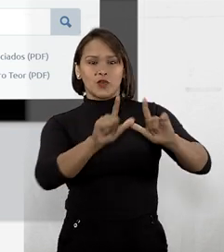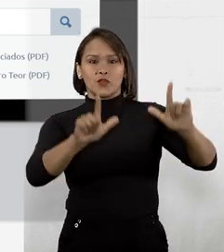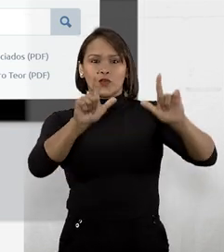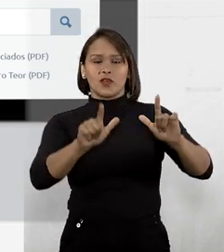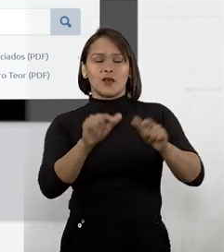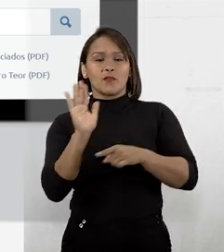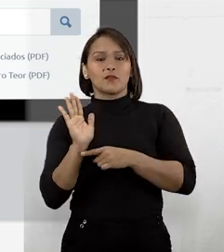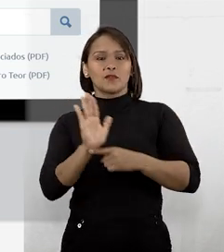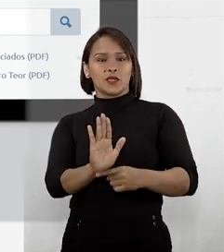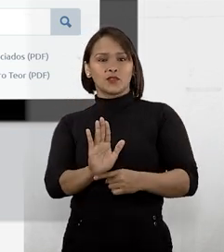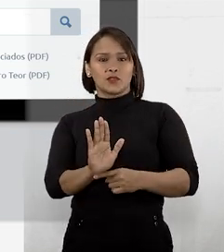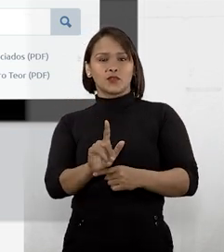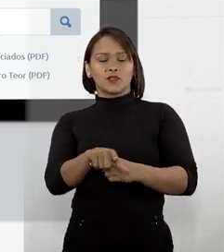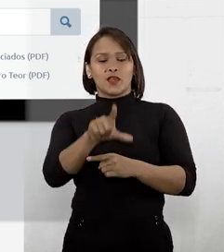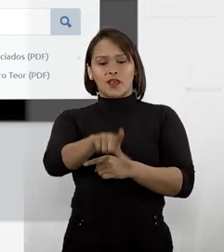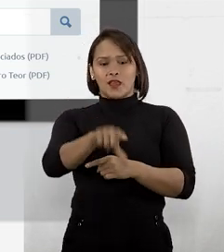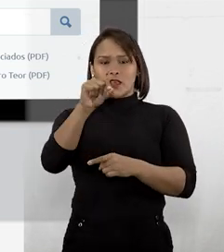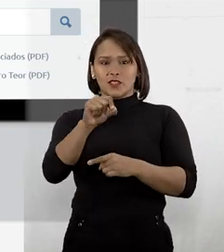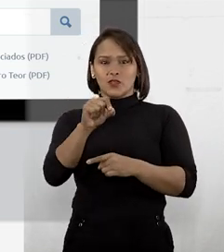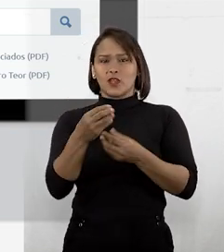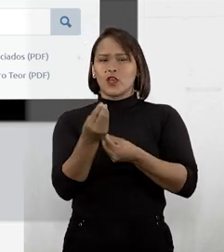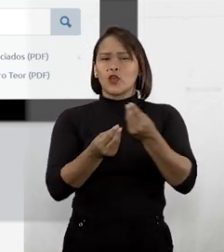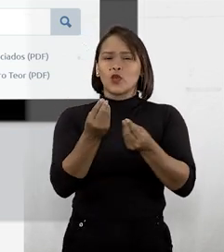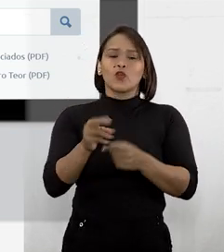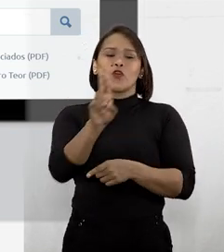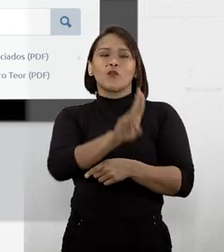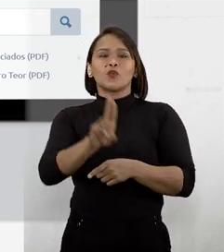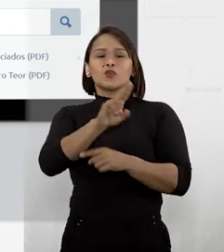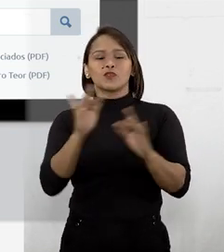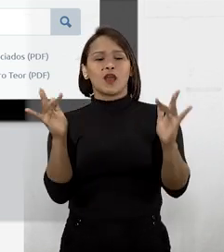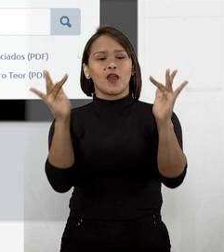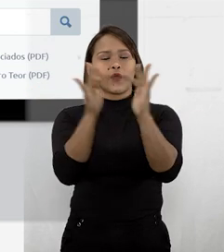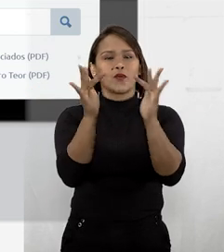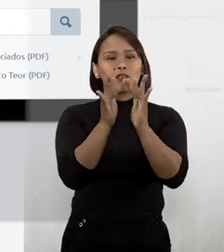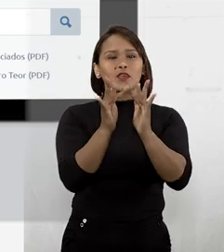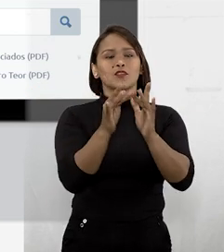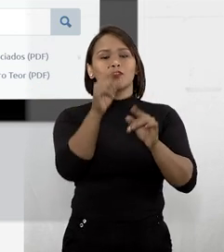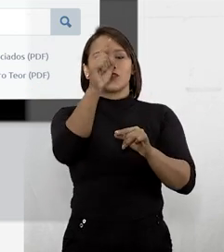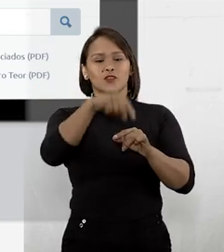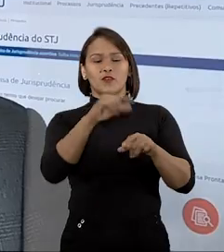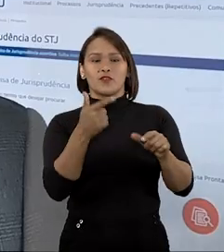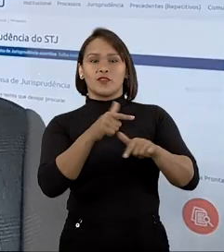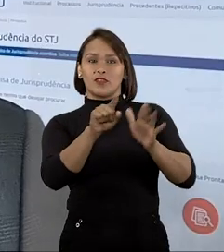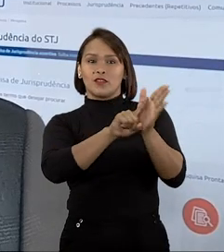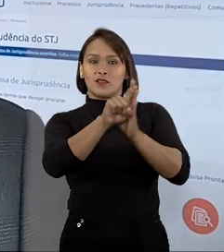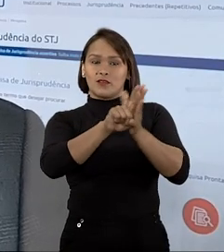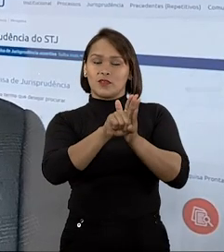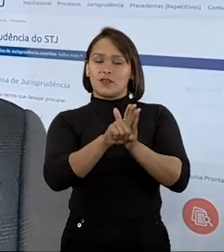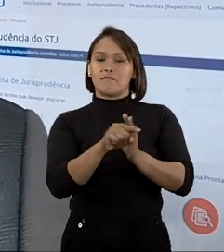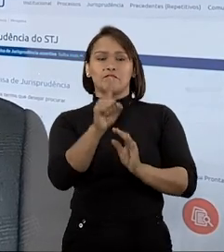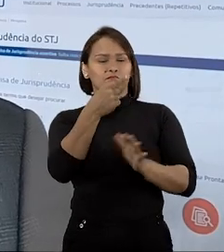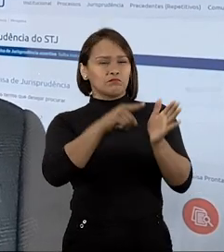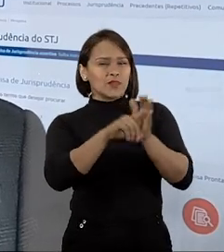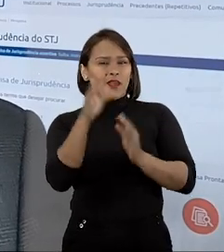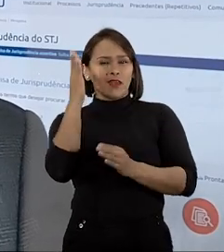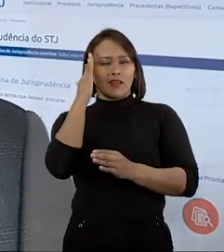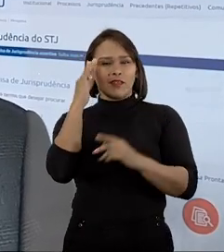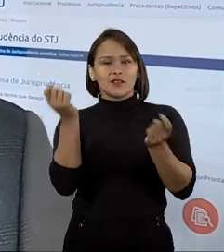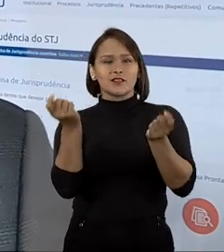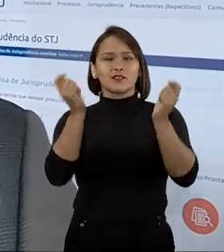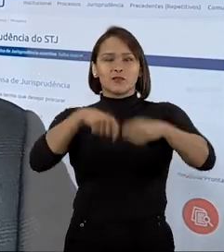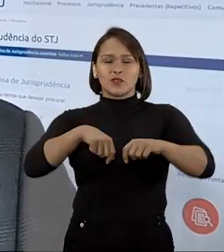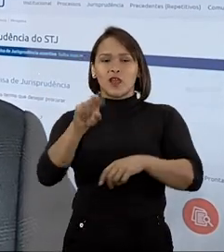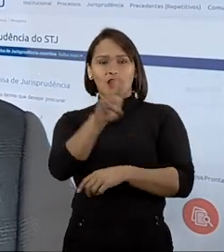campo Ajuda e clicar em Como utilizar conectivos e operadores. Pesquisador, entender as